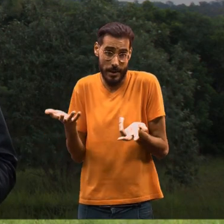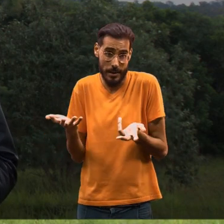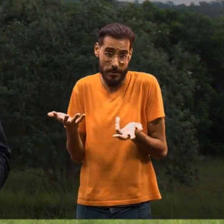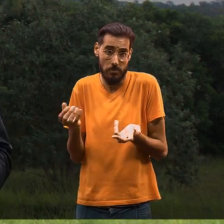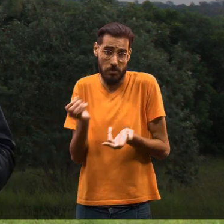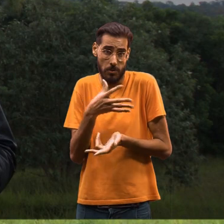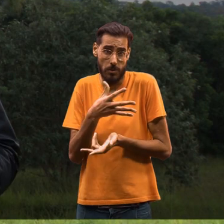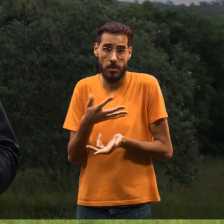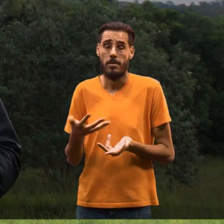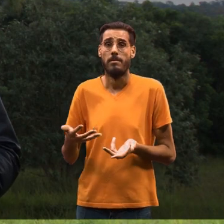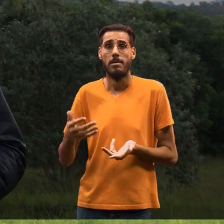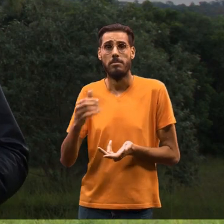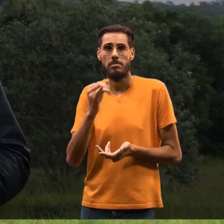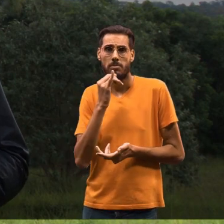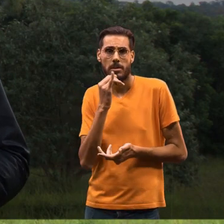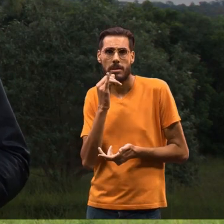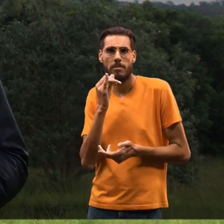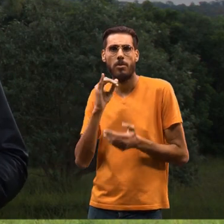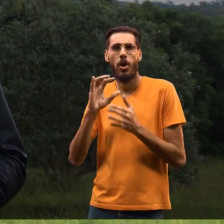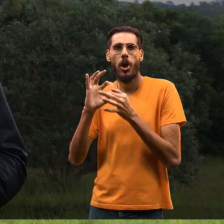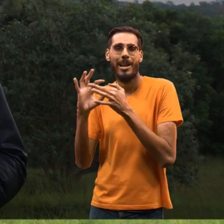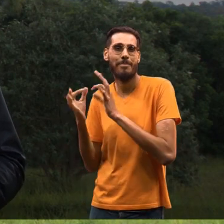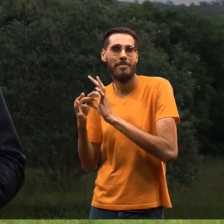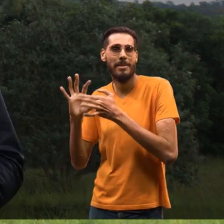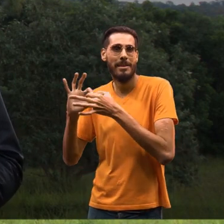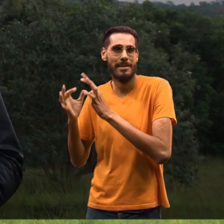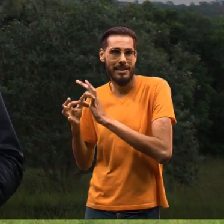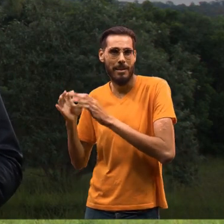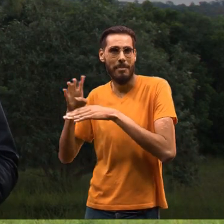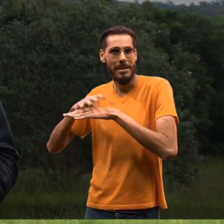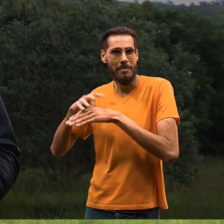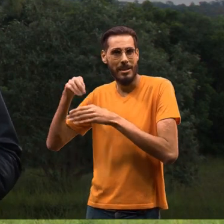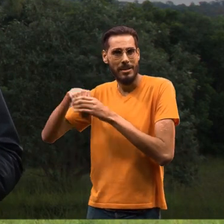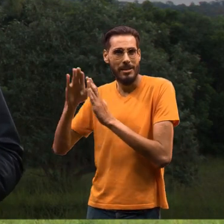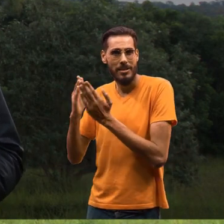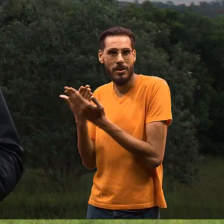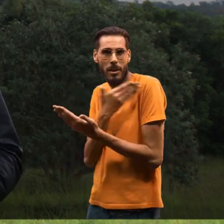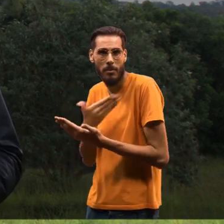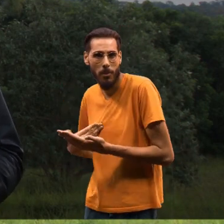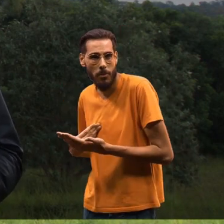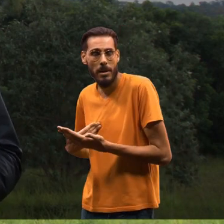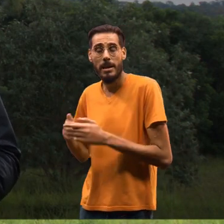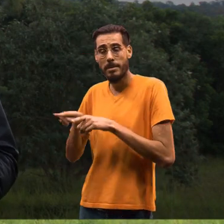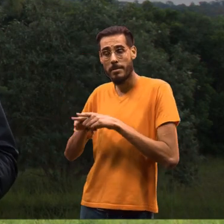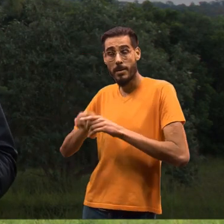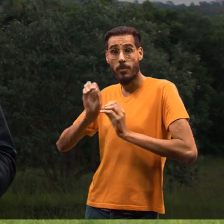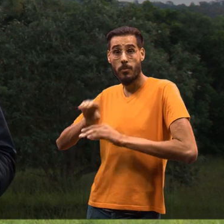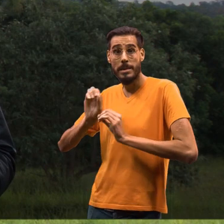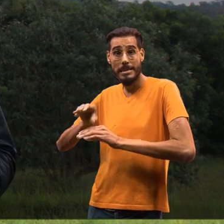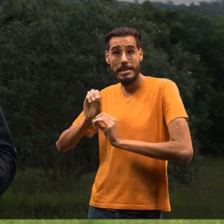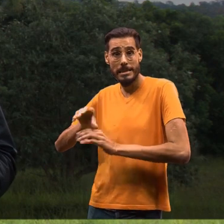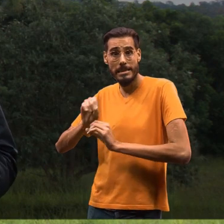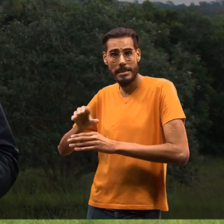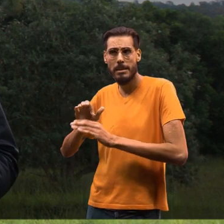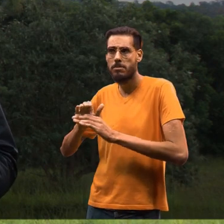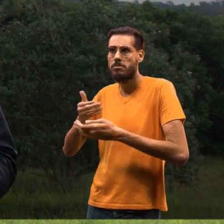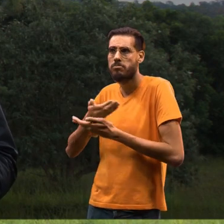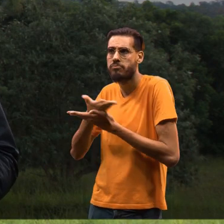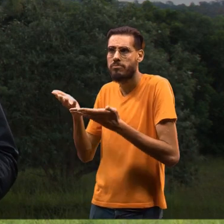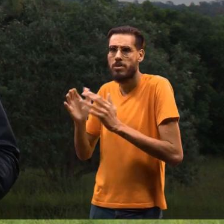pouco inusitada. As Olimpíadas de Matemática das escolas públicas, o ensino para